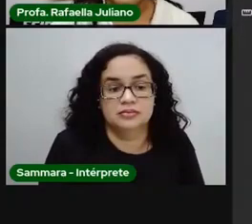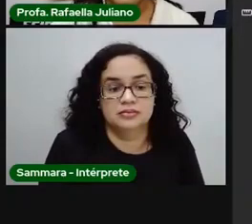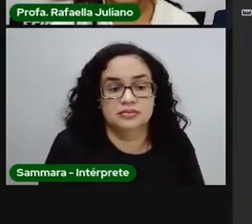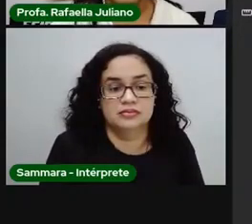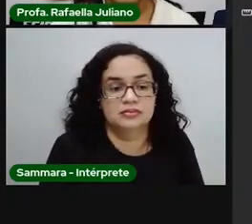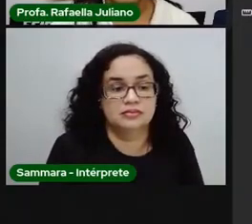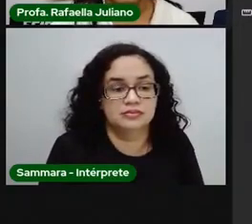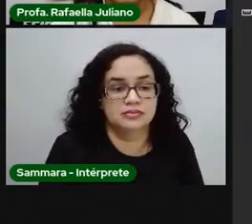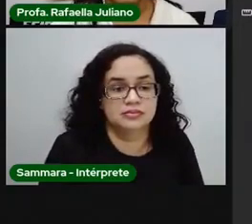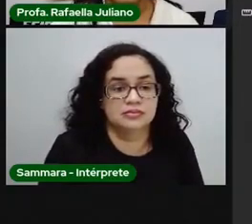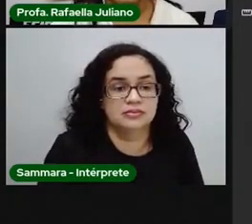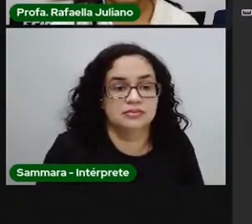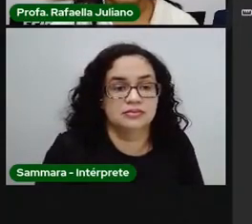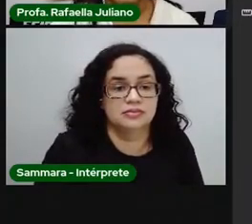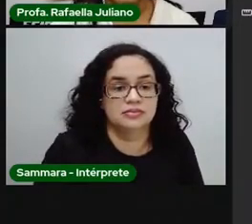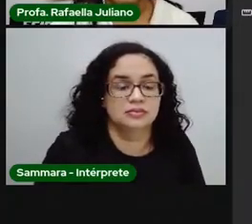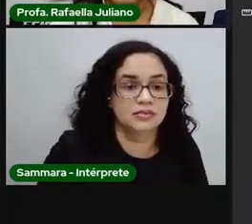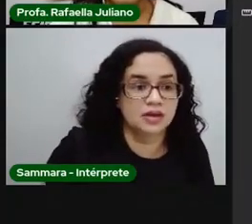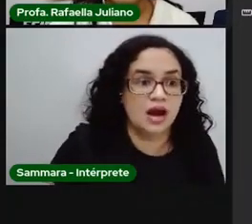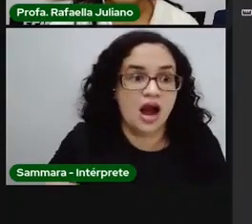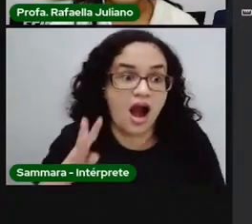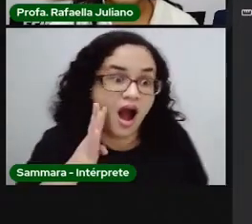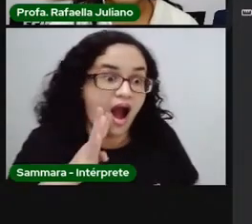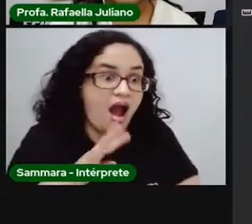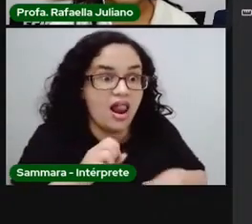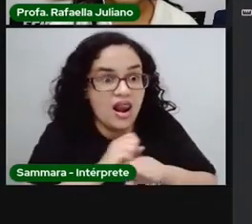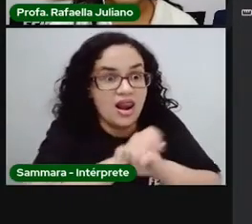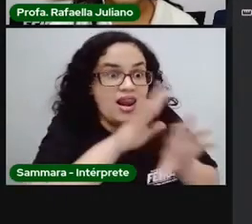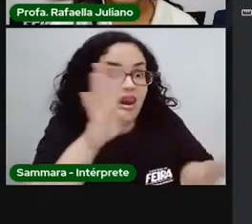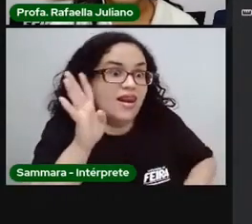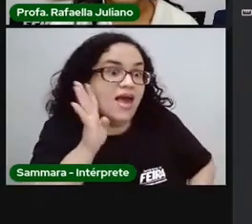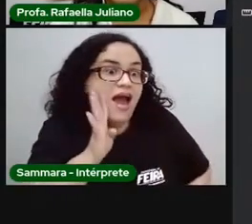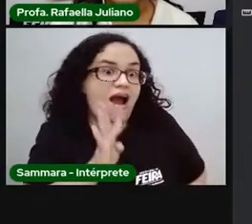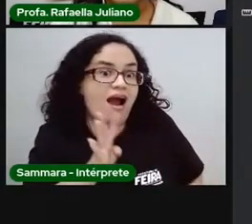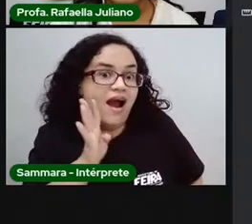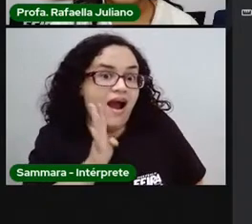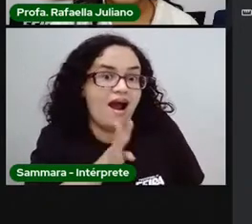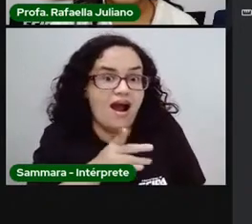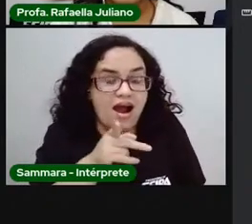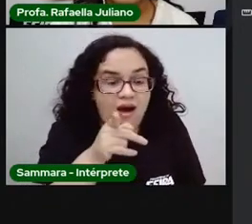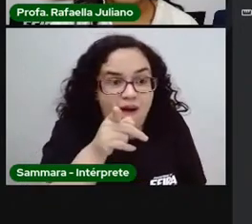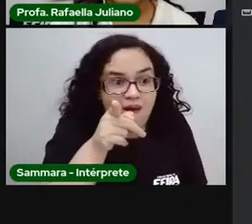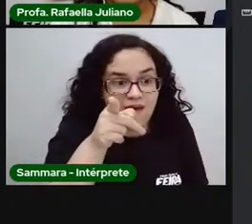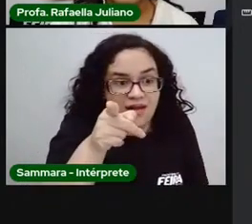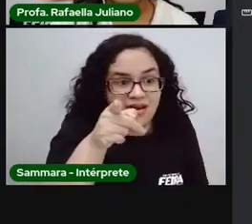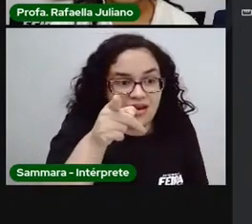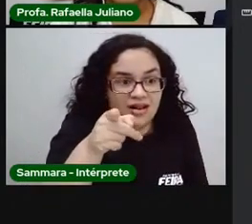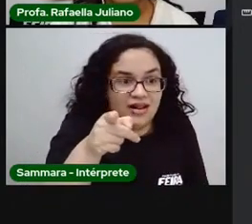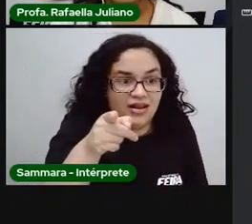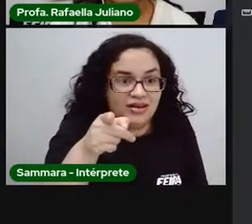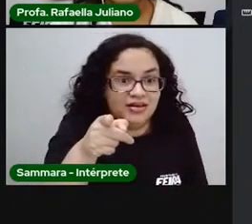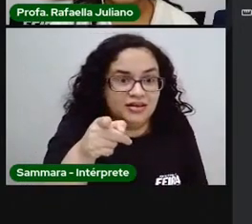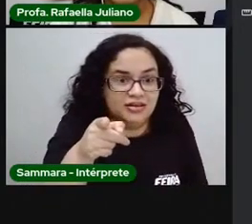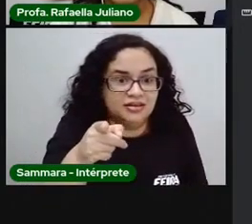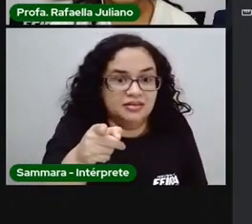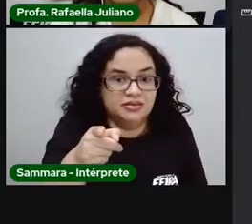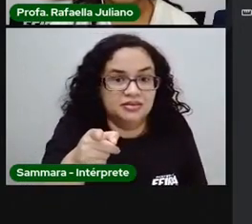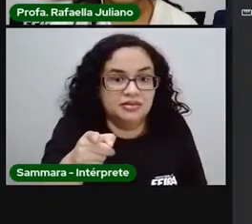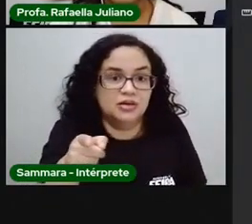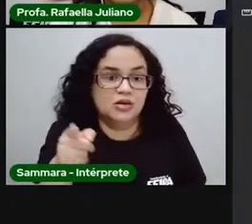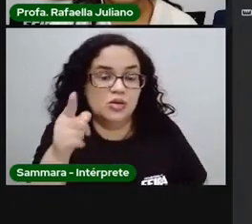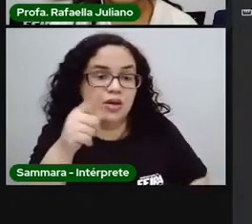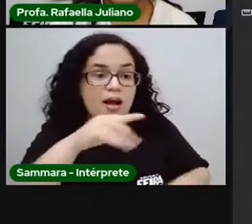Uau! Gente, que incrível! Olha, ele deu aqui pra gente, ó,